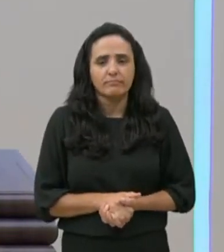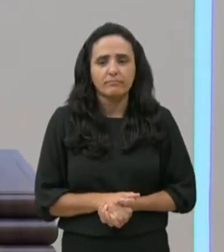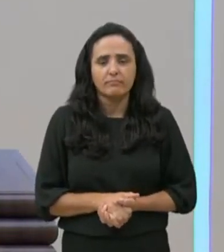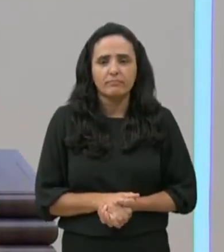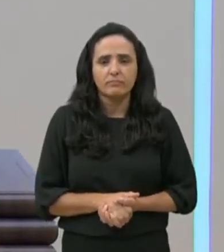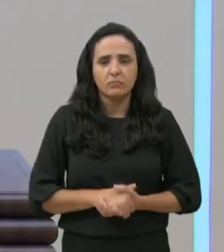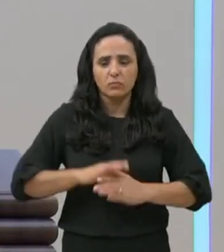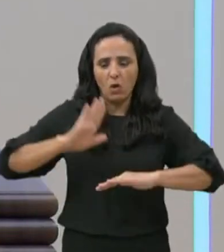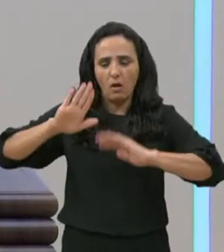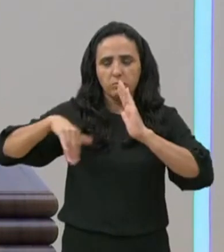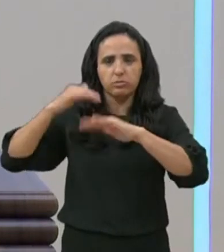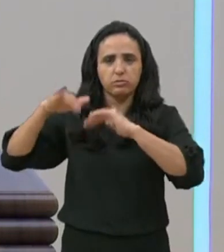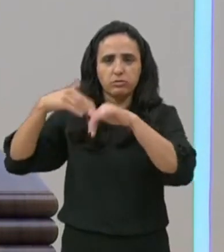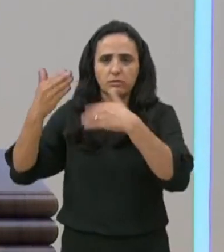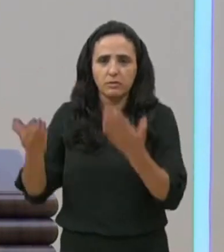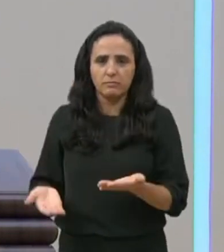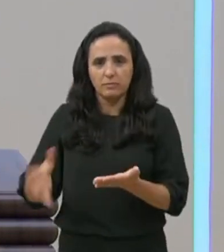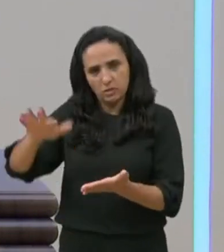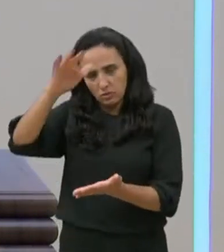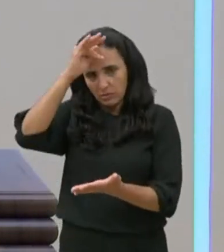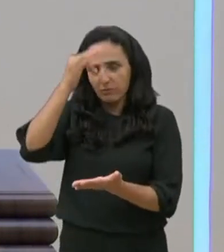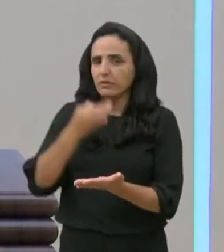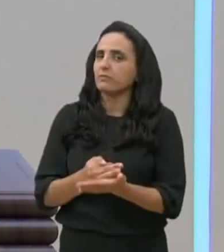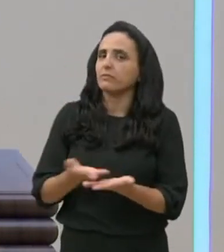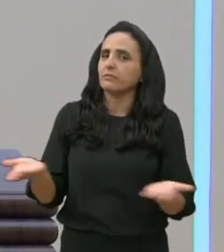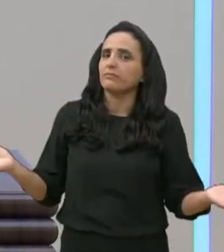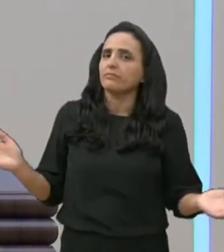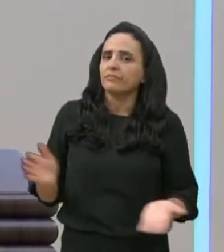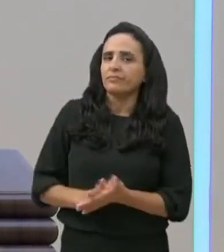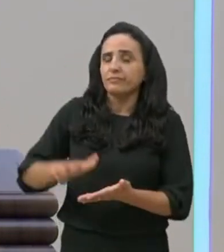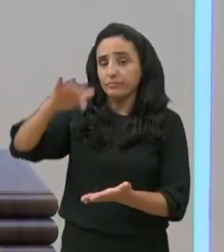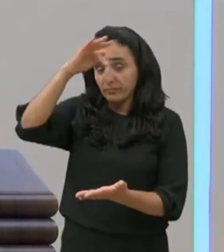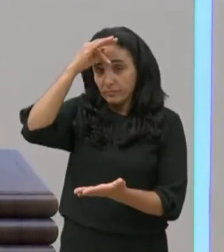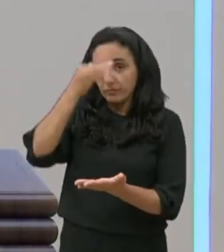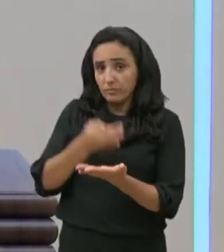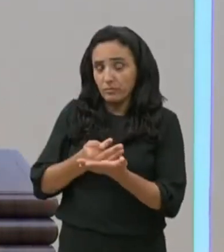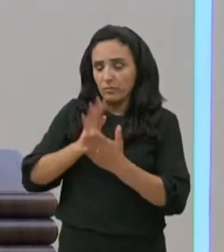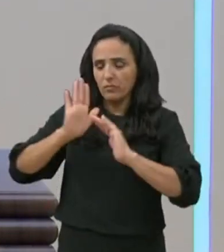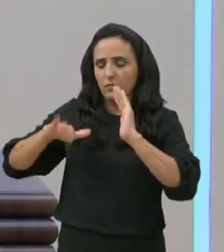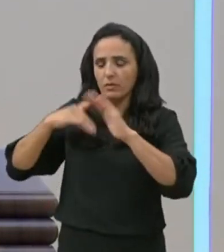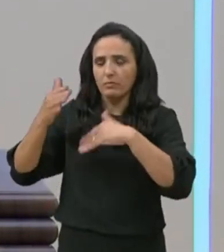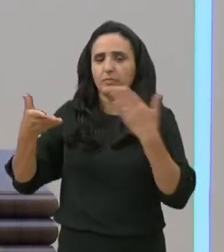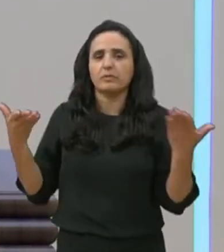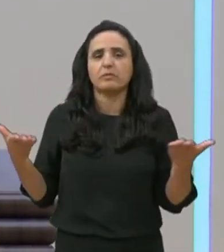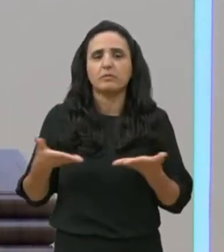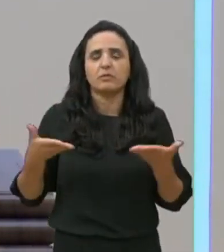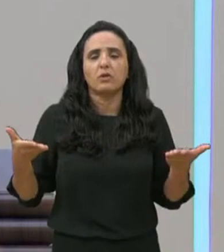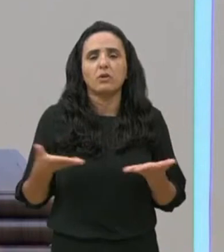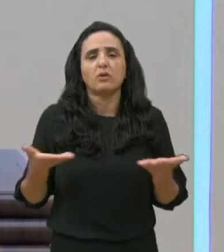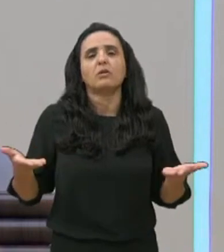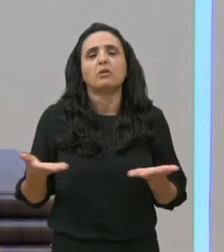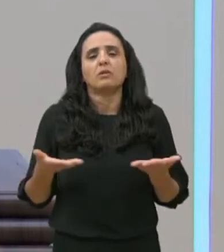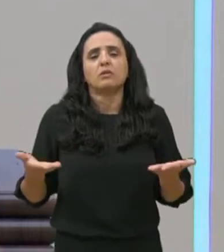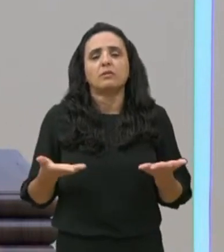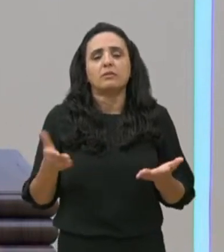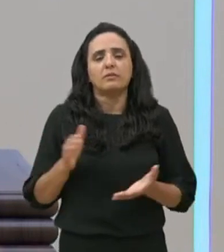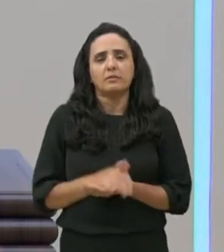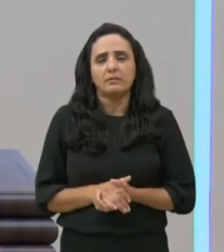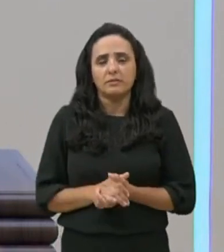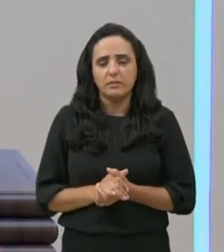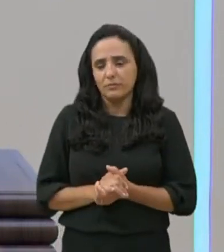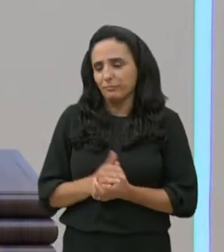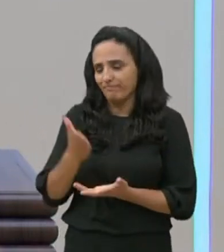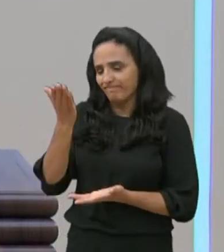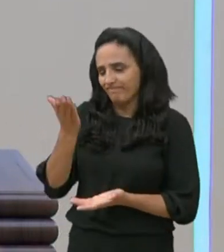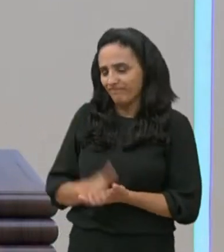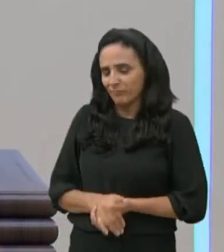abasteça, a sua fé, abasteça, nesta noite, Jesus disse, aquele